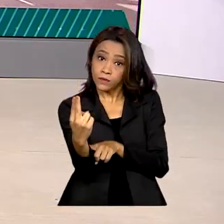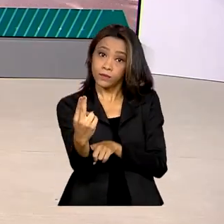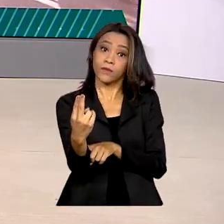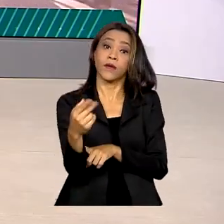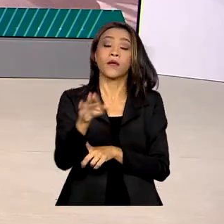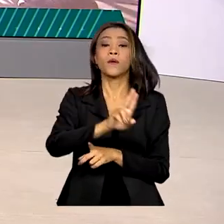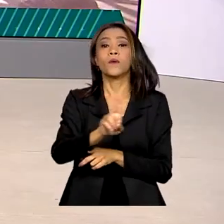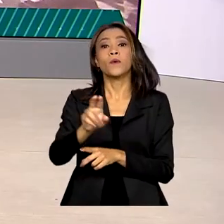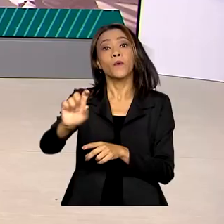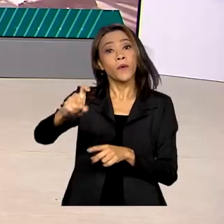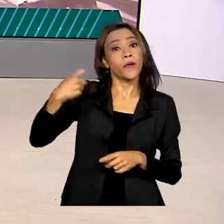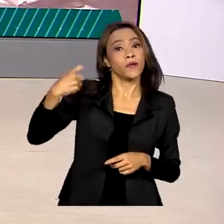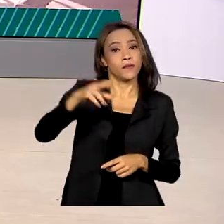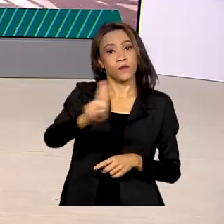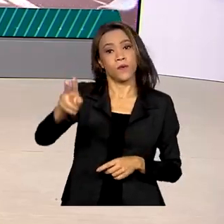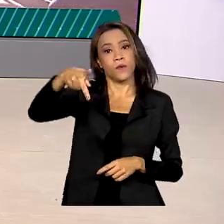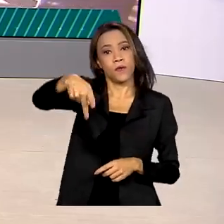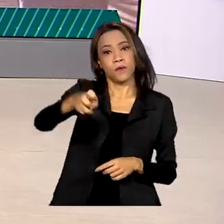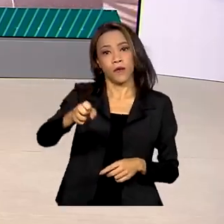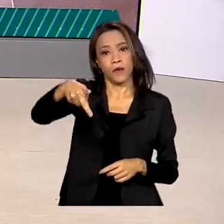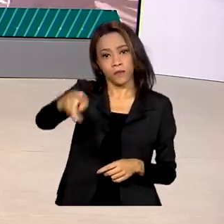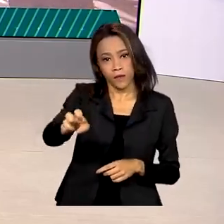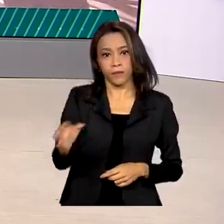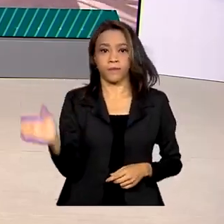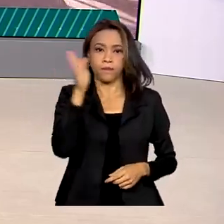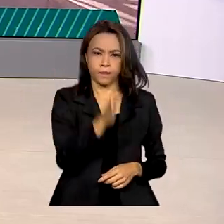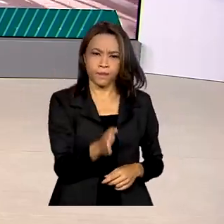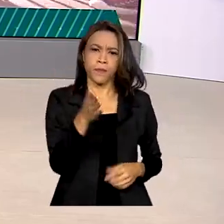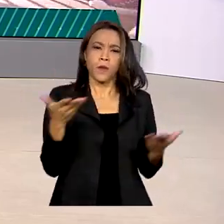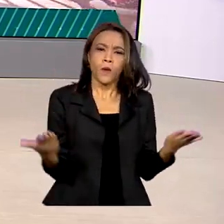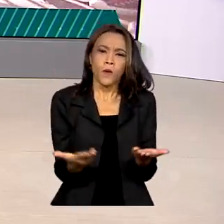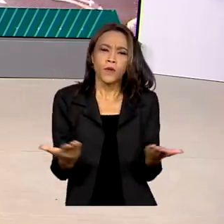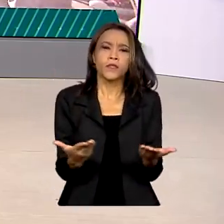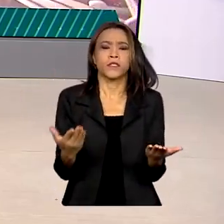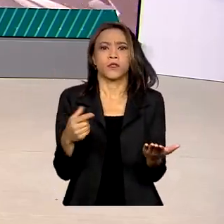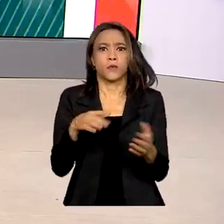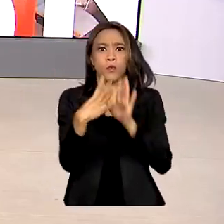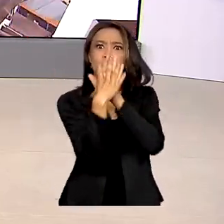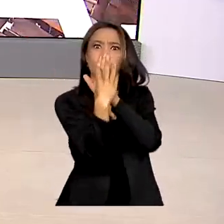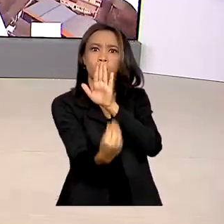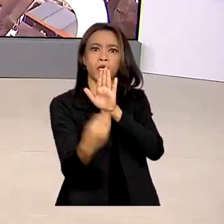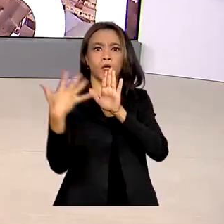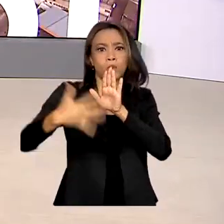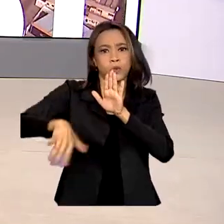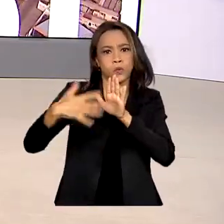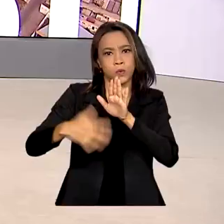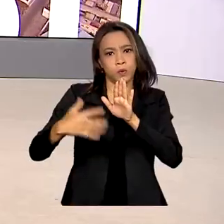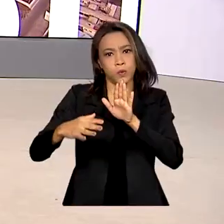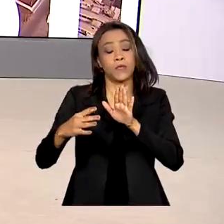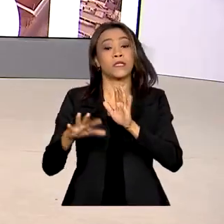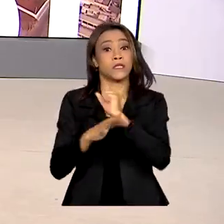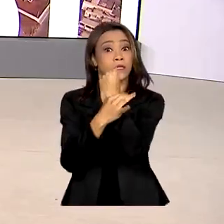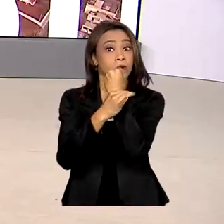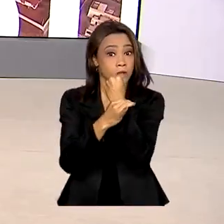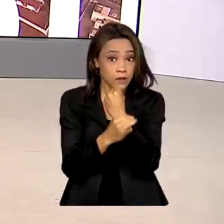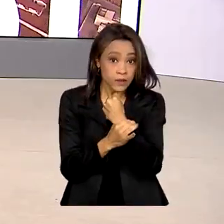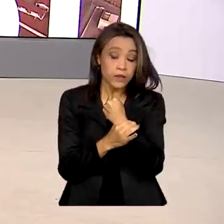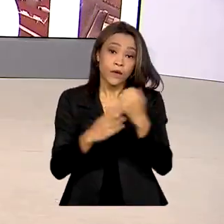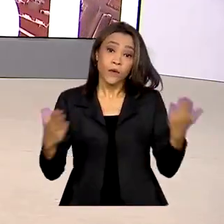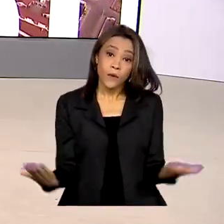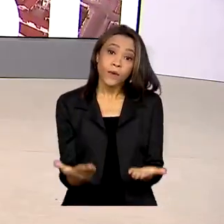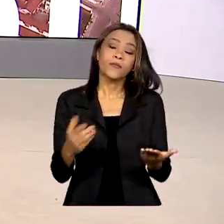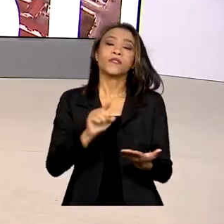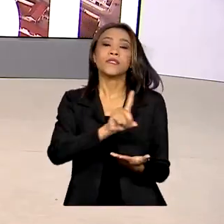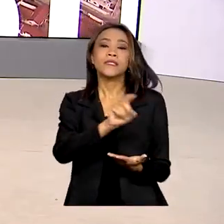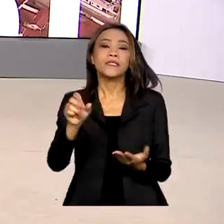Considerado um dos modelos de proteção social mais amplos do mundo, a Previdência completa 100 anos. E a partir de